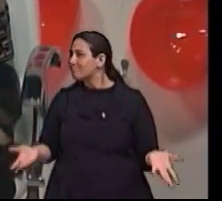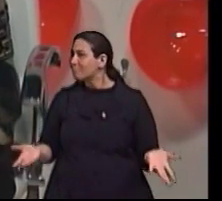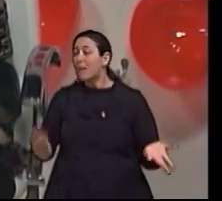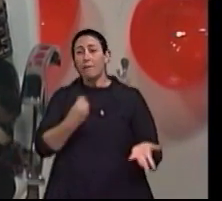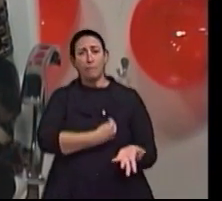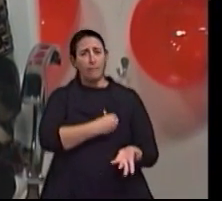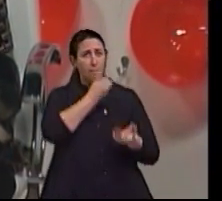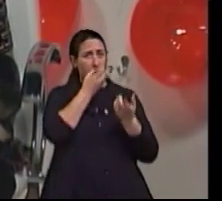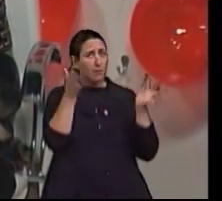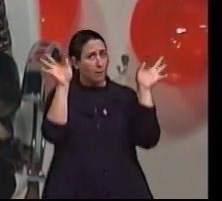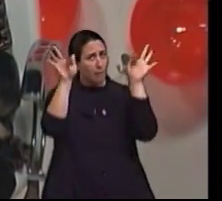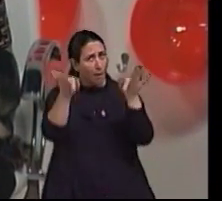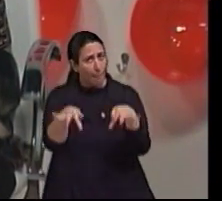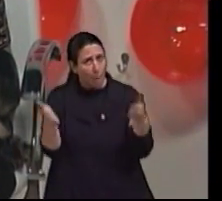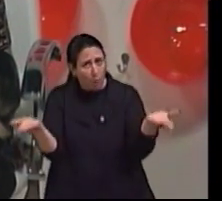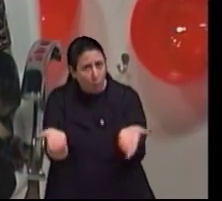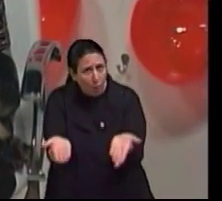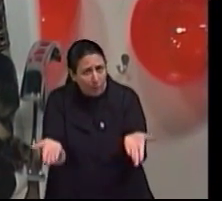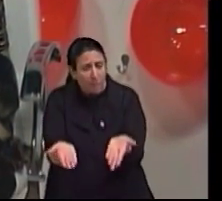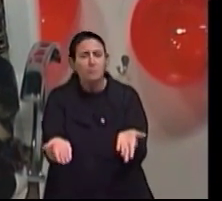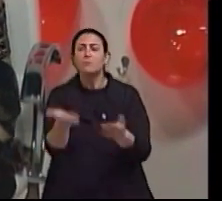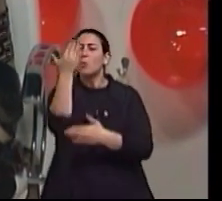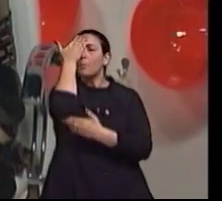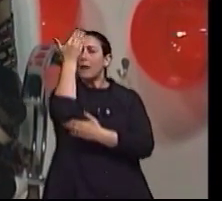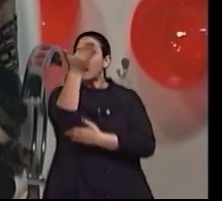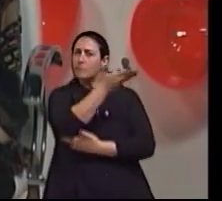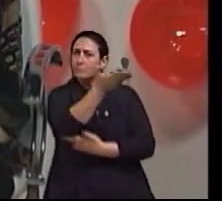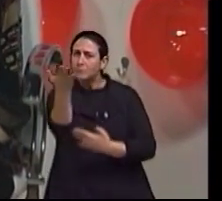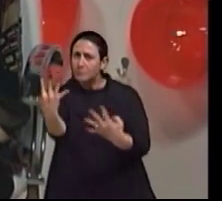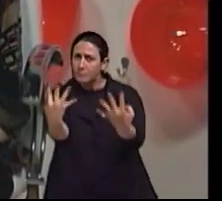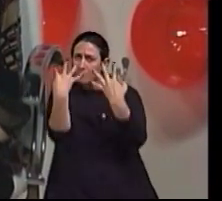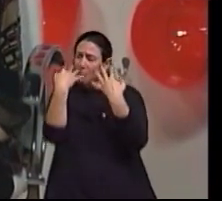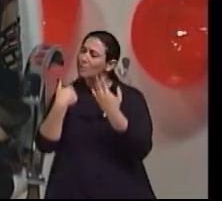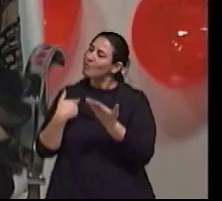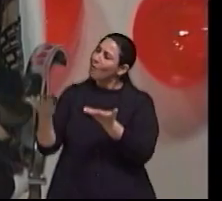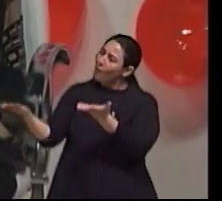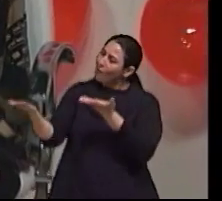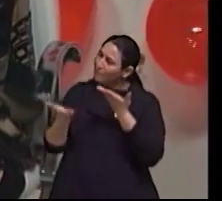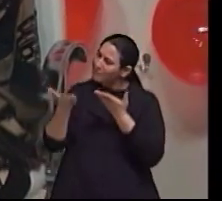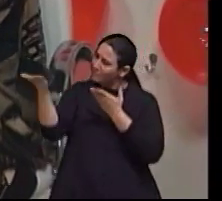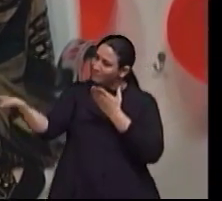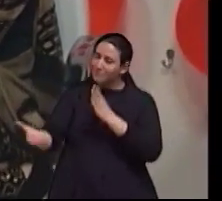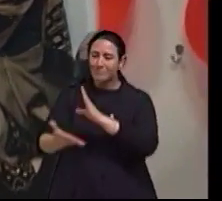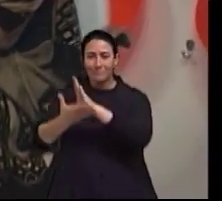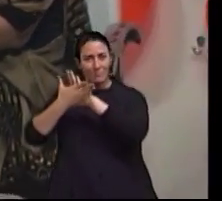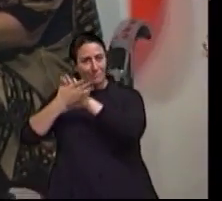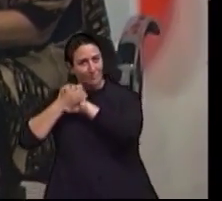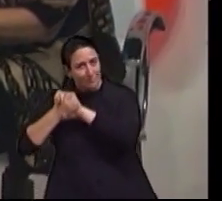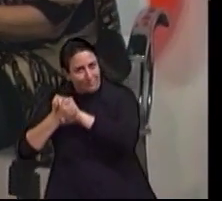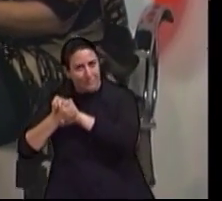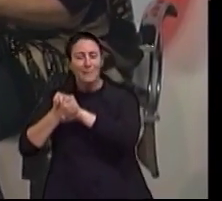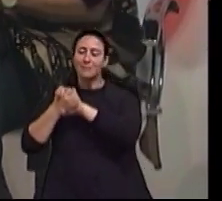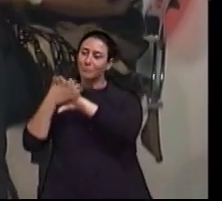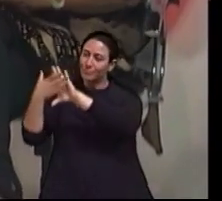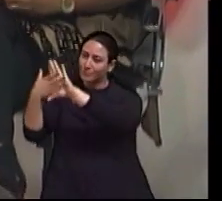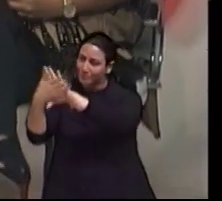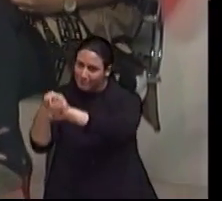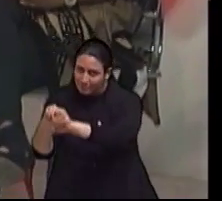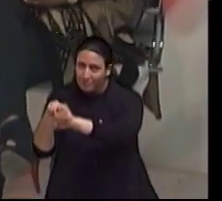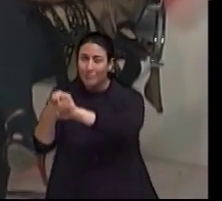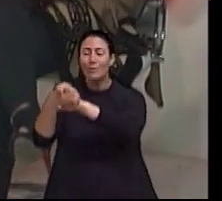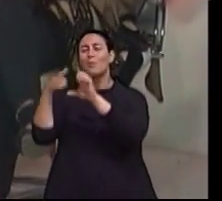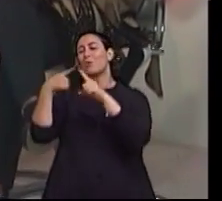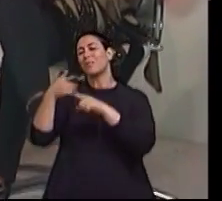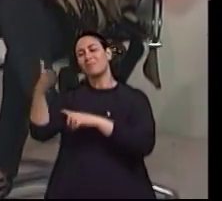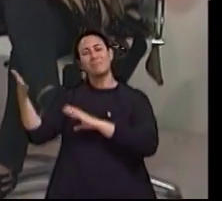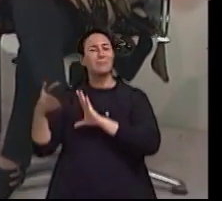fica por aqui, a gente agradece toda a audiência de vocês e eu convido os meus convidados para me dar a mão esquerda aqui, dá a mão para o Ângelo, porque